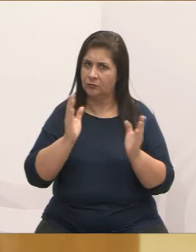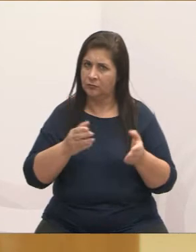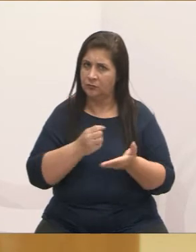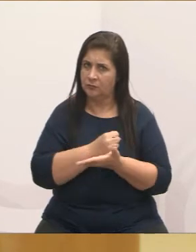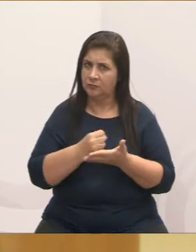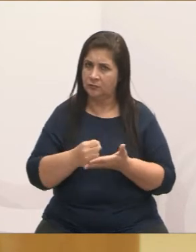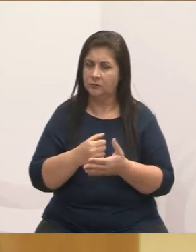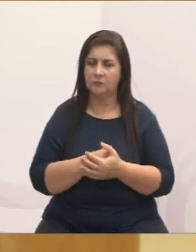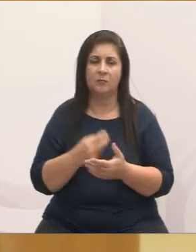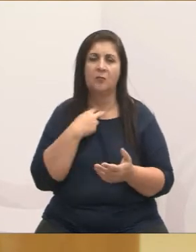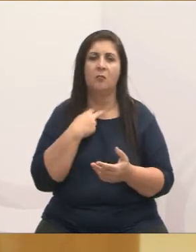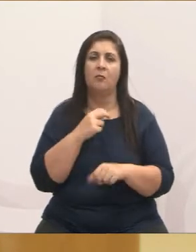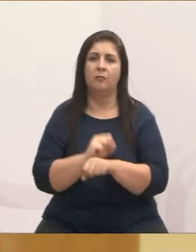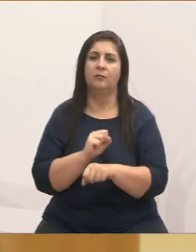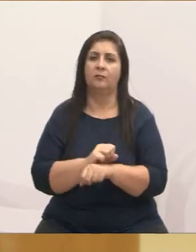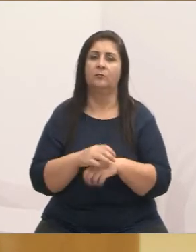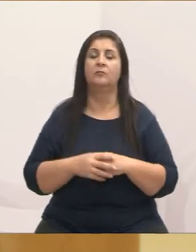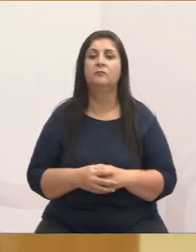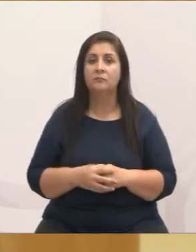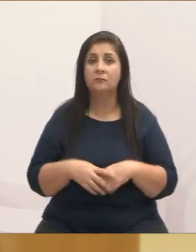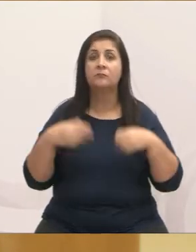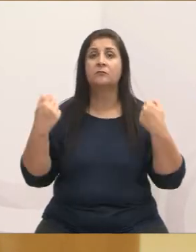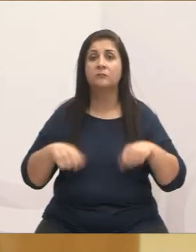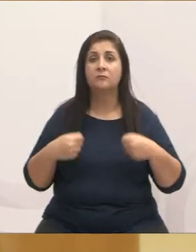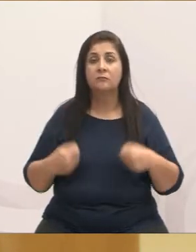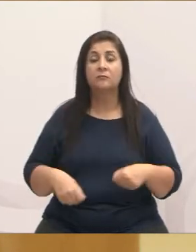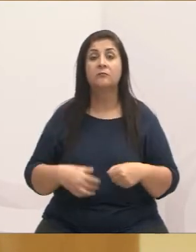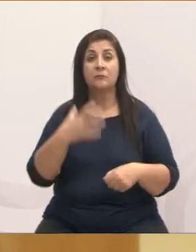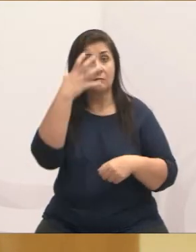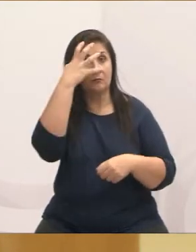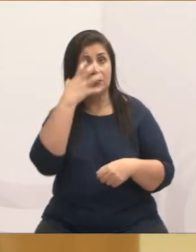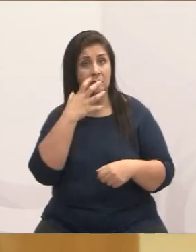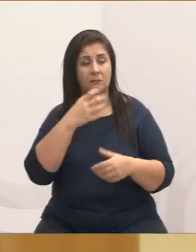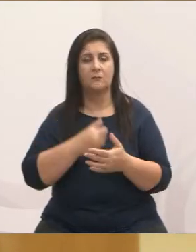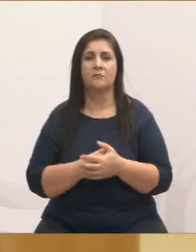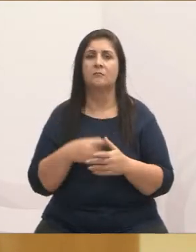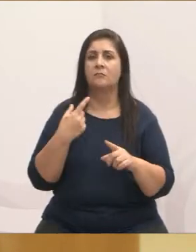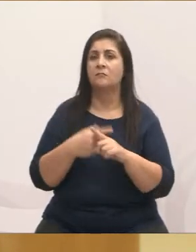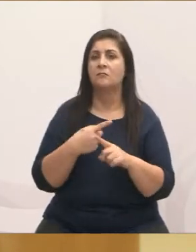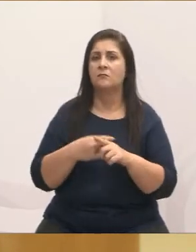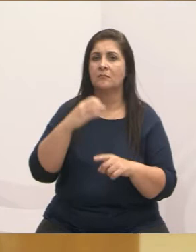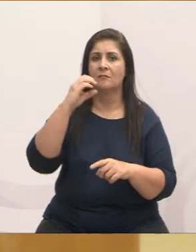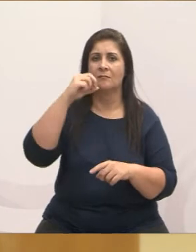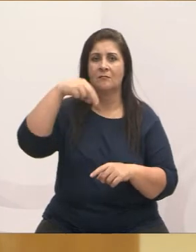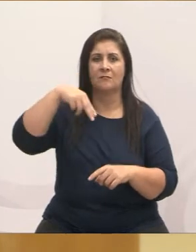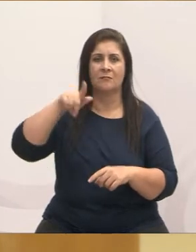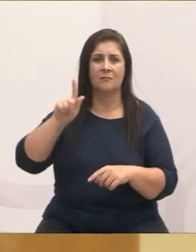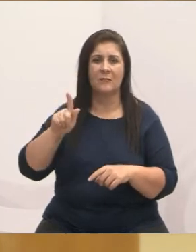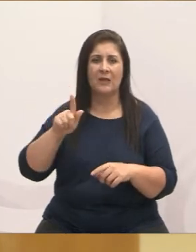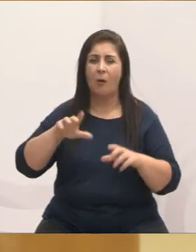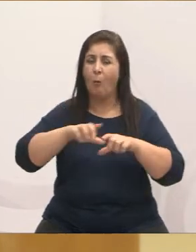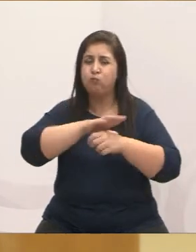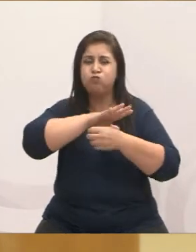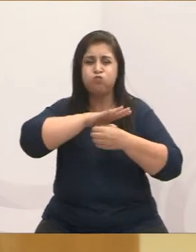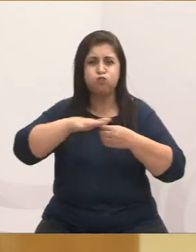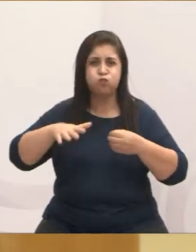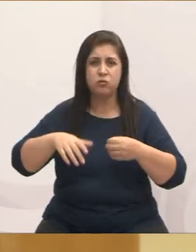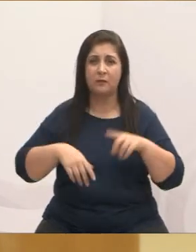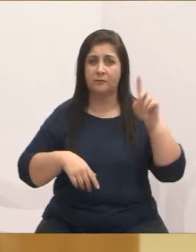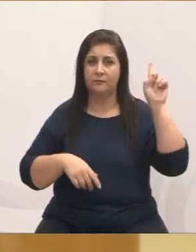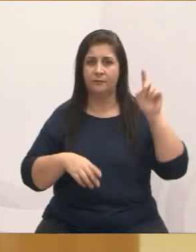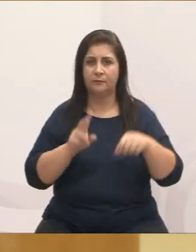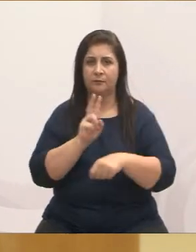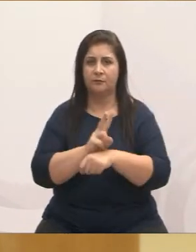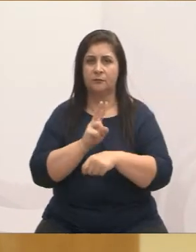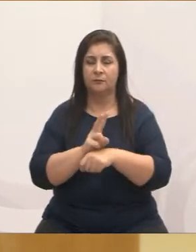dá mais para esperar. Tem que realmente começar a levar esse assunto a sério, porque as ONGs estão lotadas. Eu cuido de 60 animais,